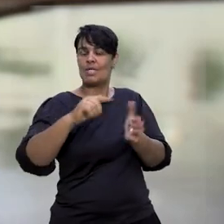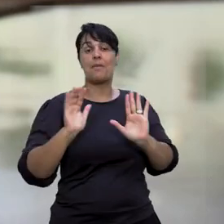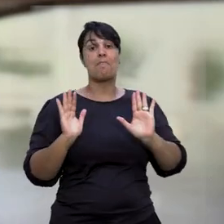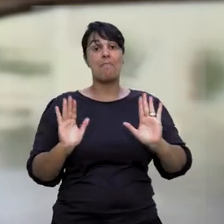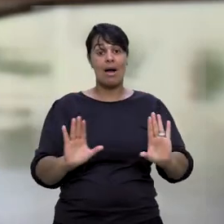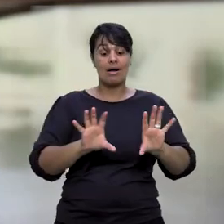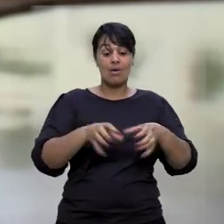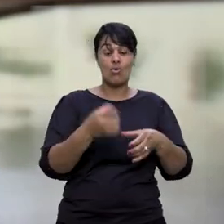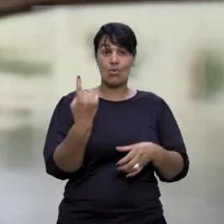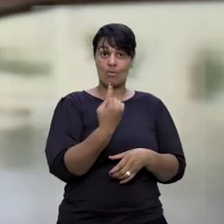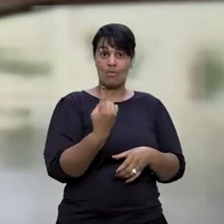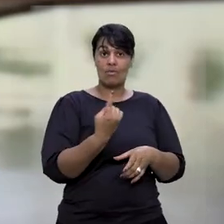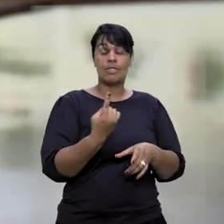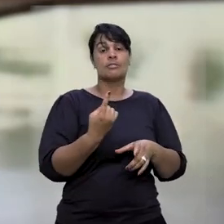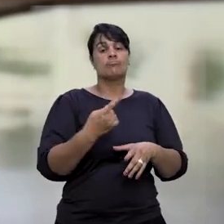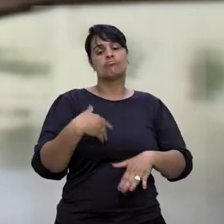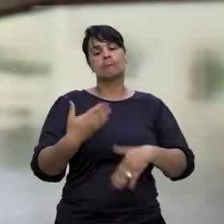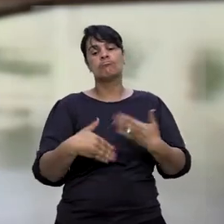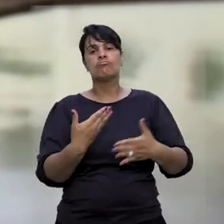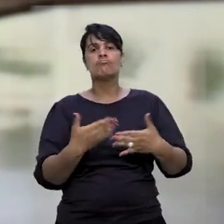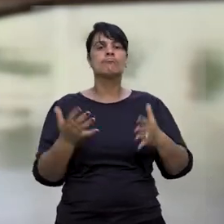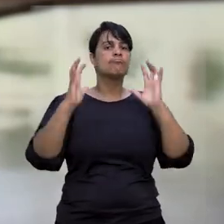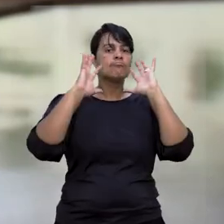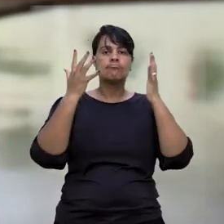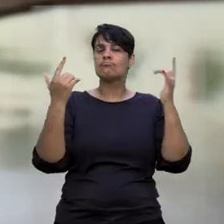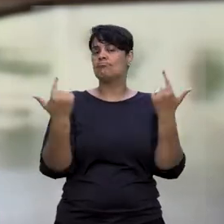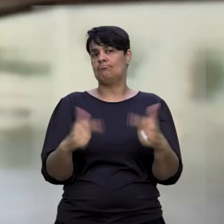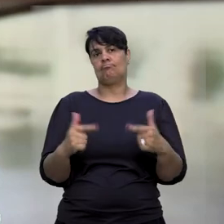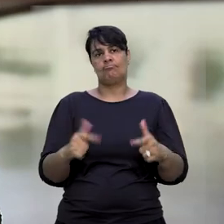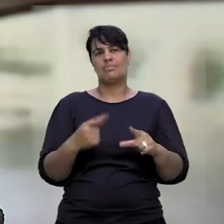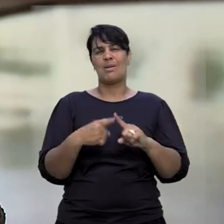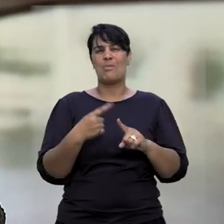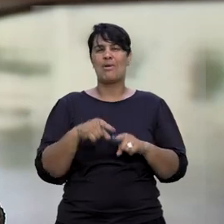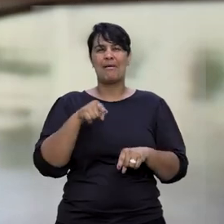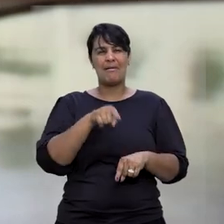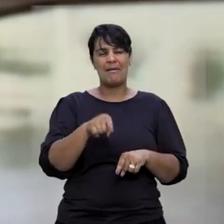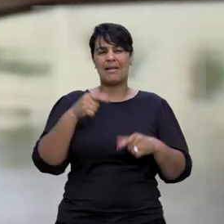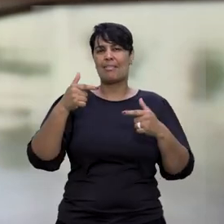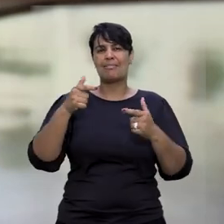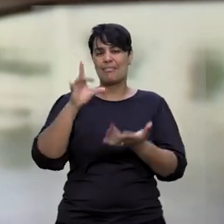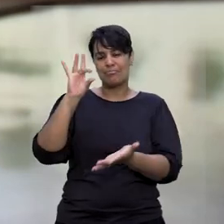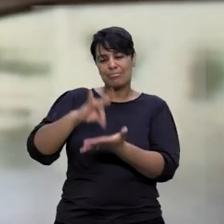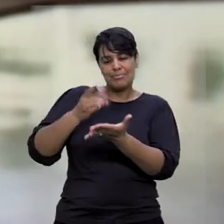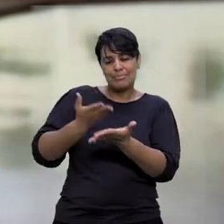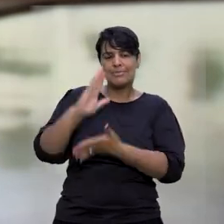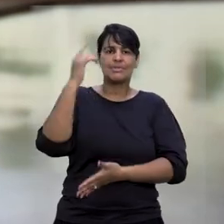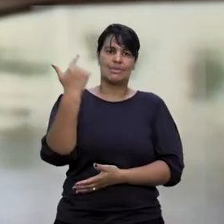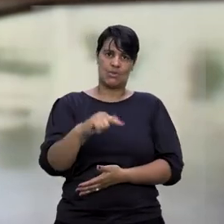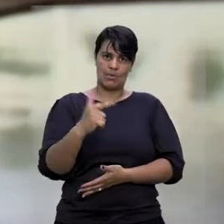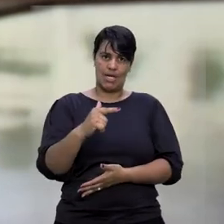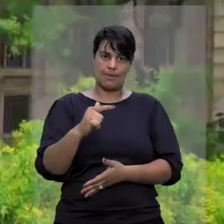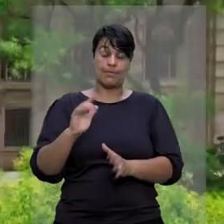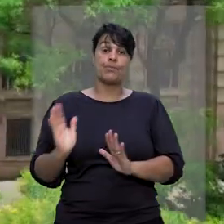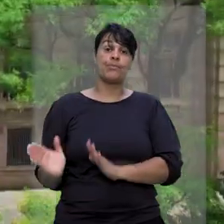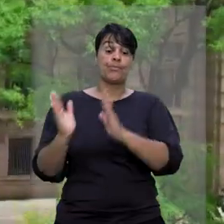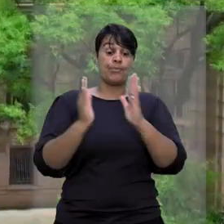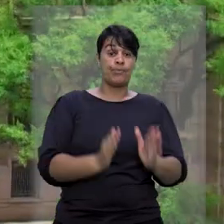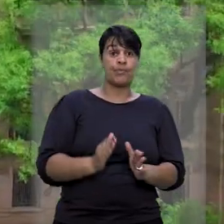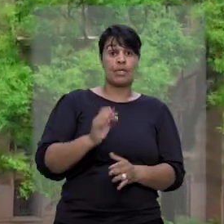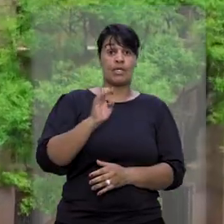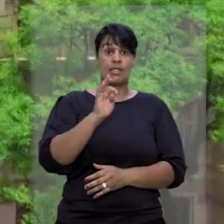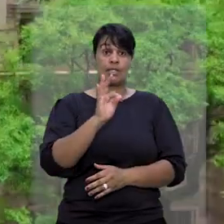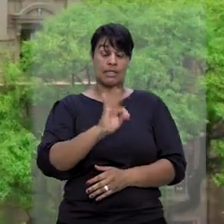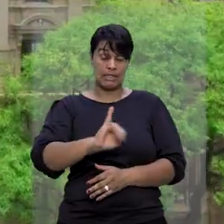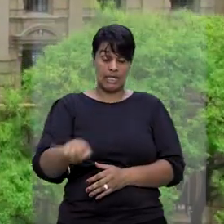grau, o processo foi extinto sem resolução do mérito, porque foi considerado que a estipulante não possuía legitimidade ativa. Já o